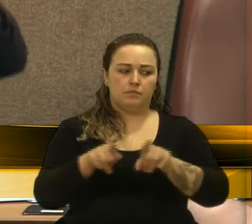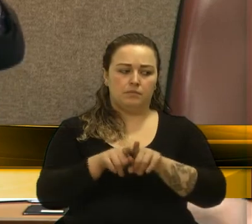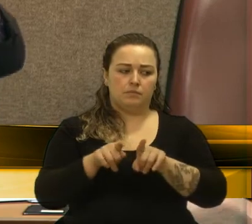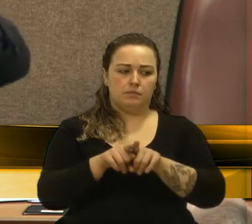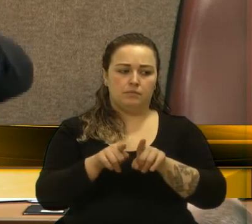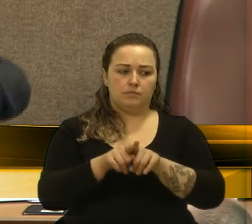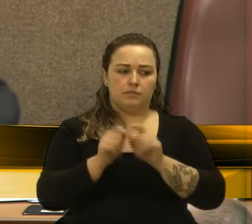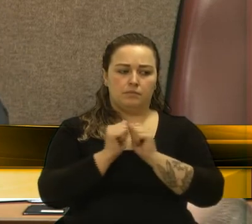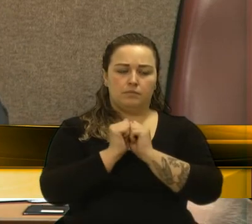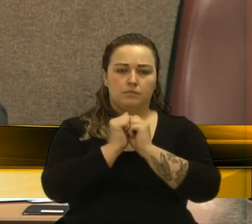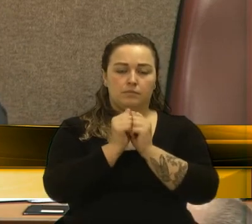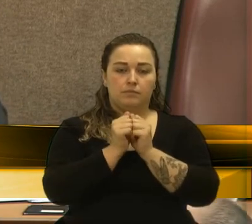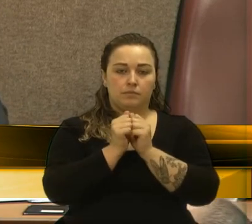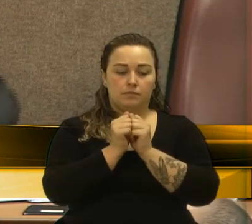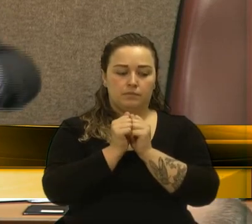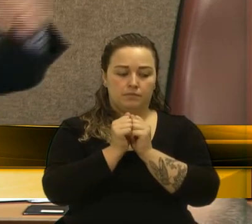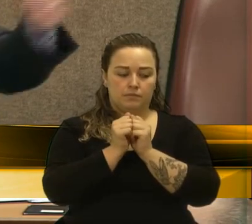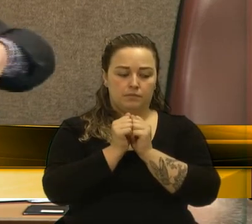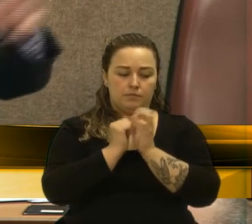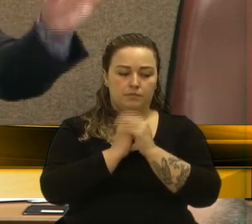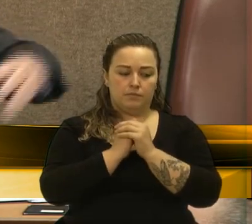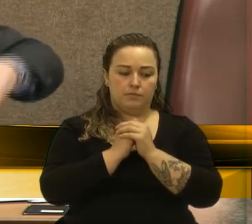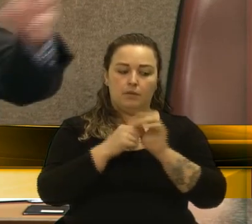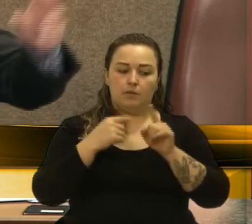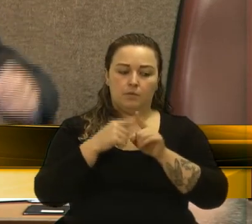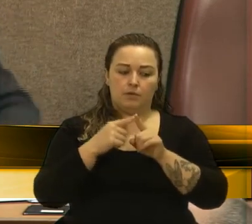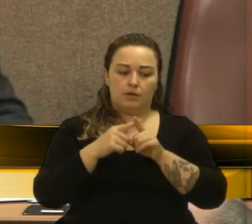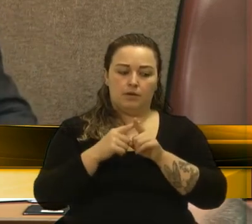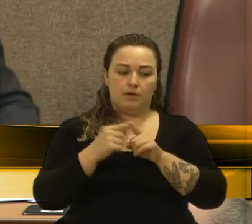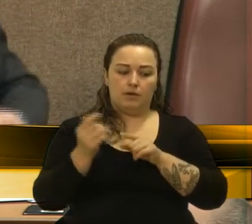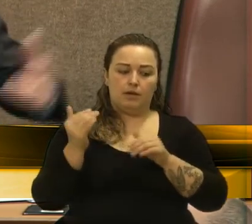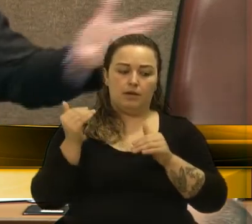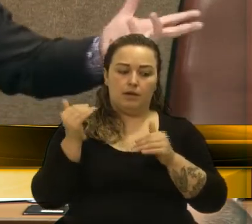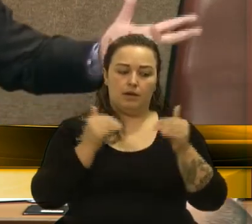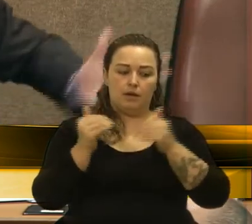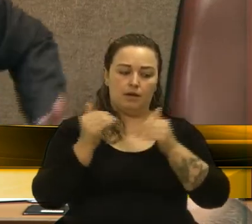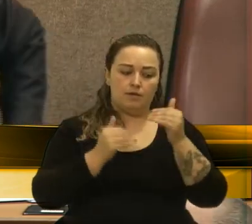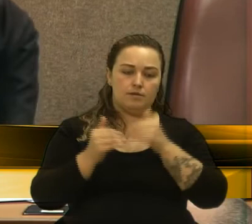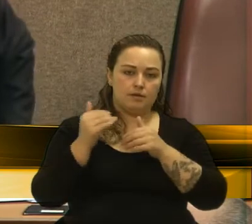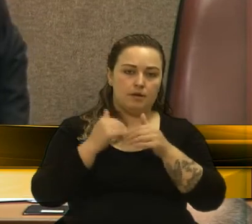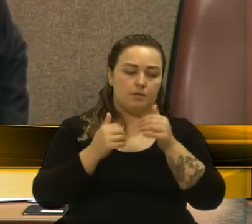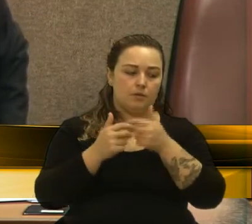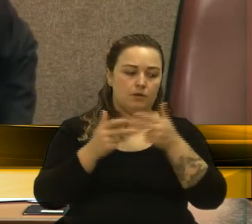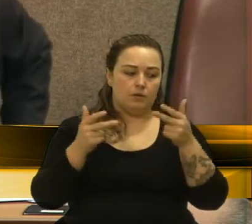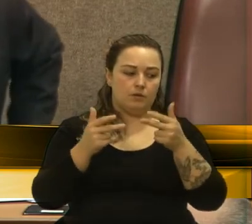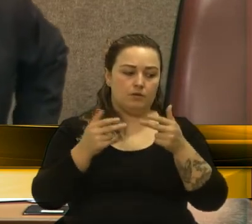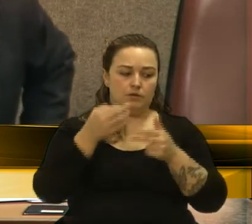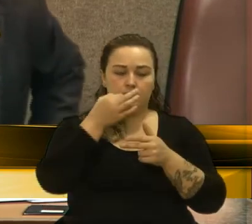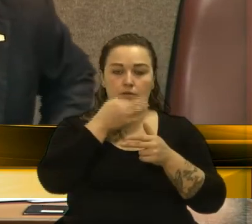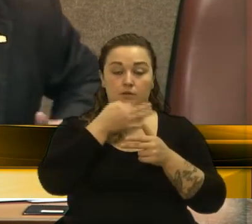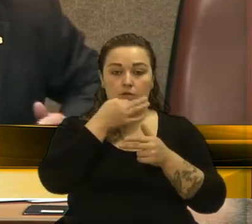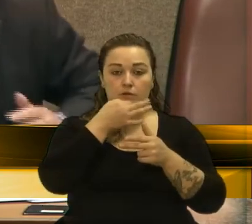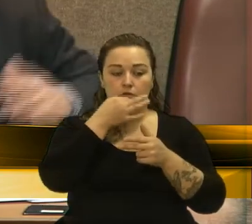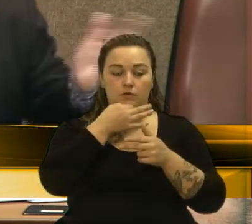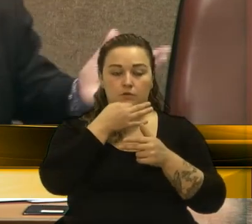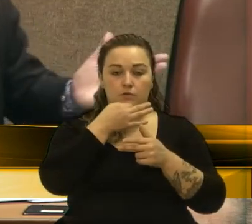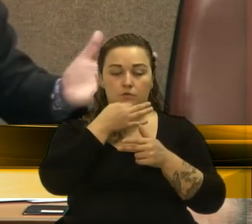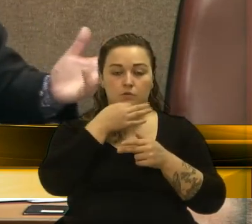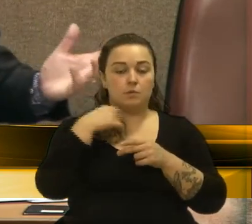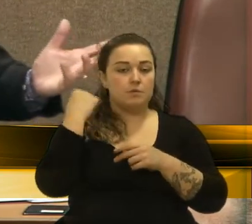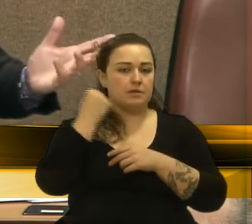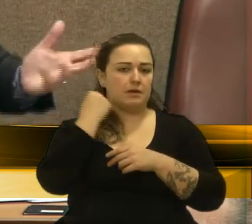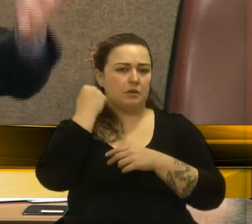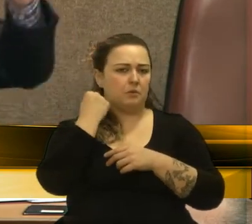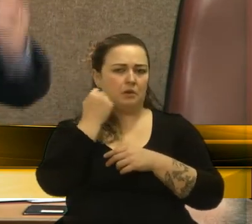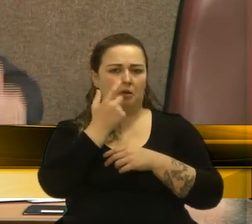parabéns ao senador Raiz, que nos recebe abertamente, mas Caxias do Sul parece ter um senador que não é senador.